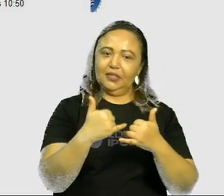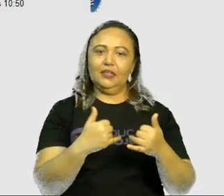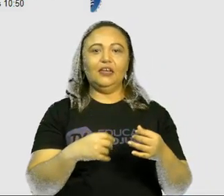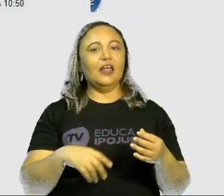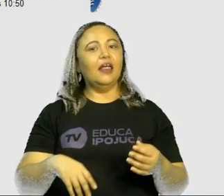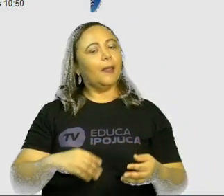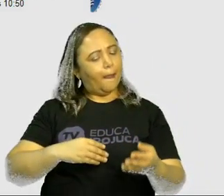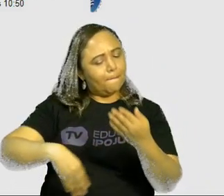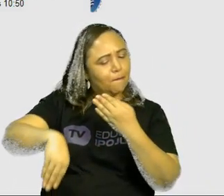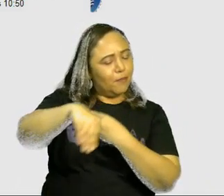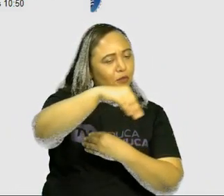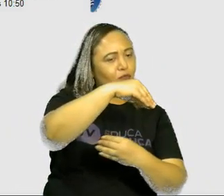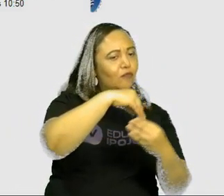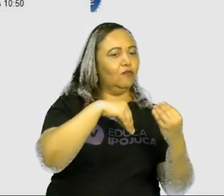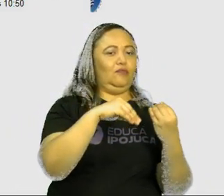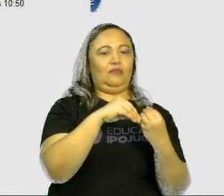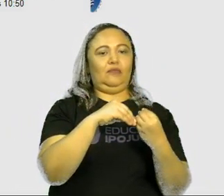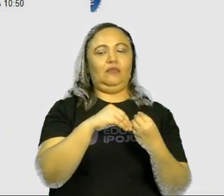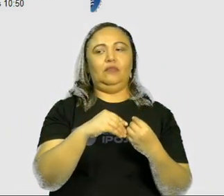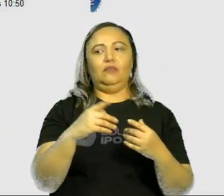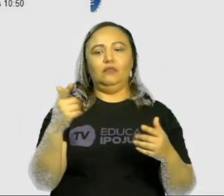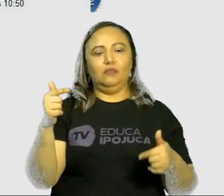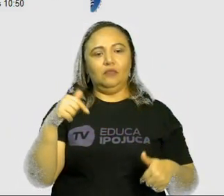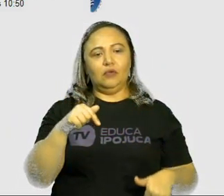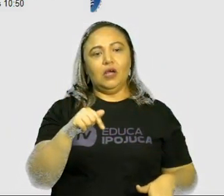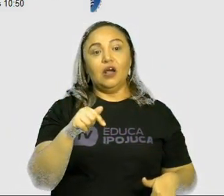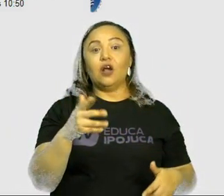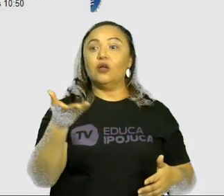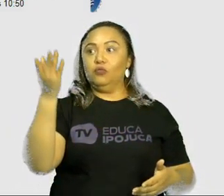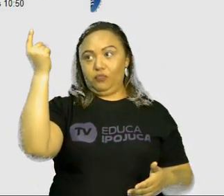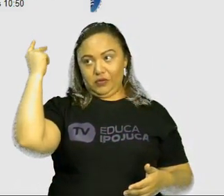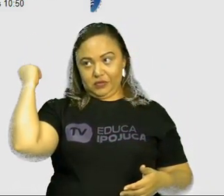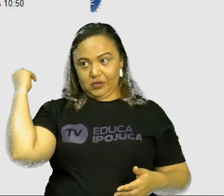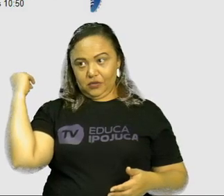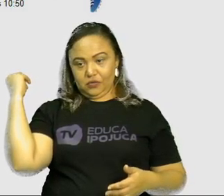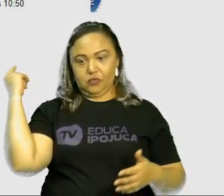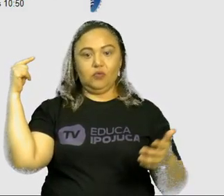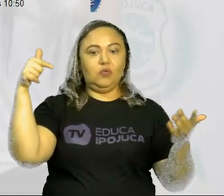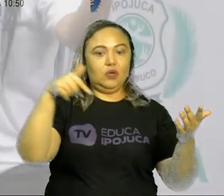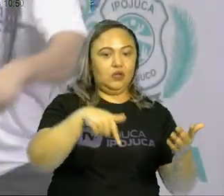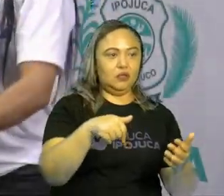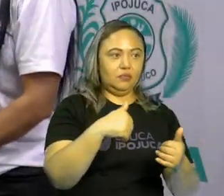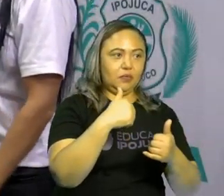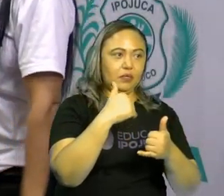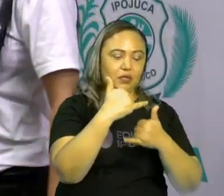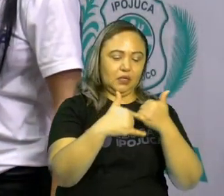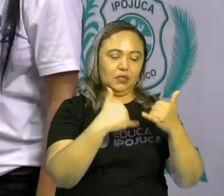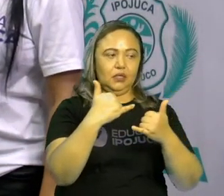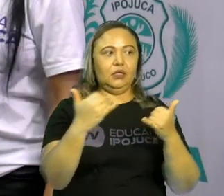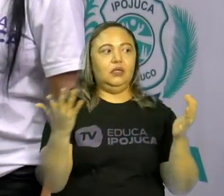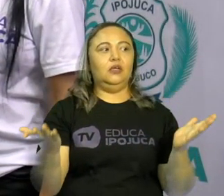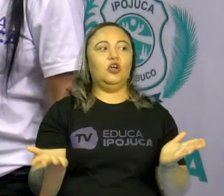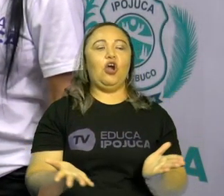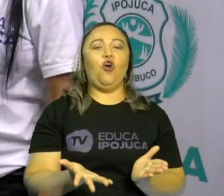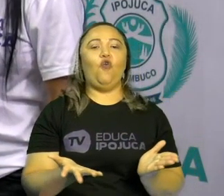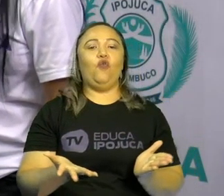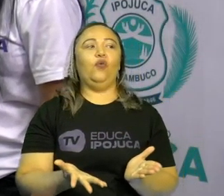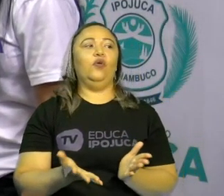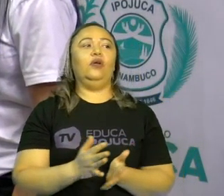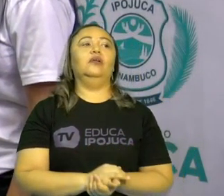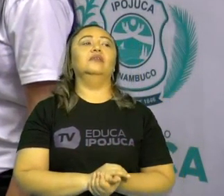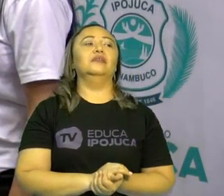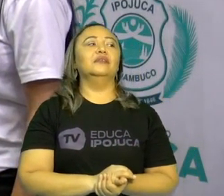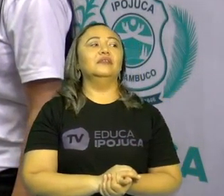E com isso você vai movimentando o seu corpo e trabalhando bem na nossa educação física.